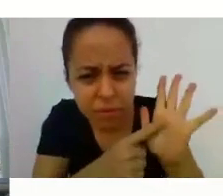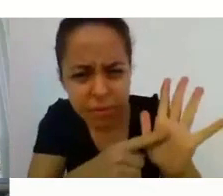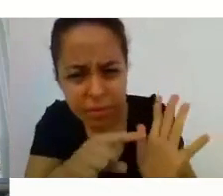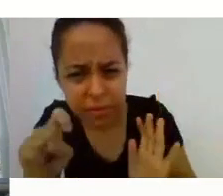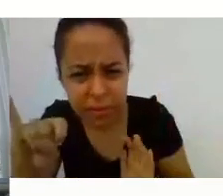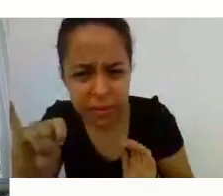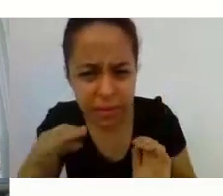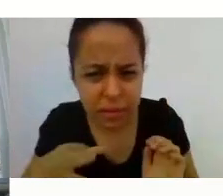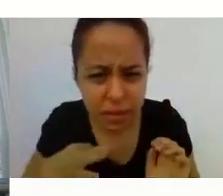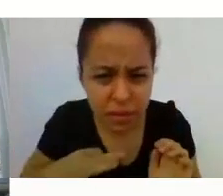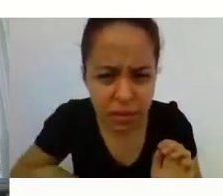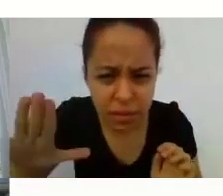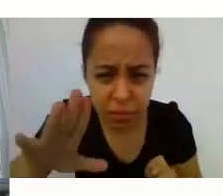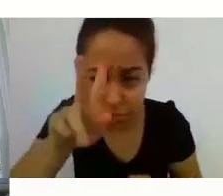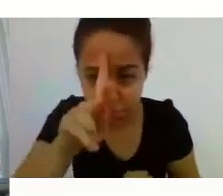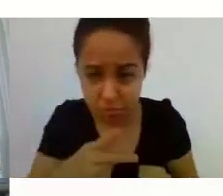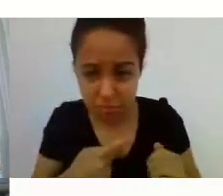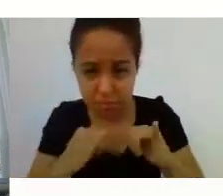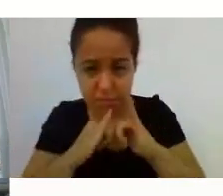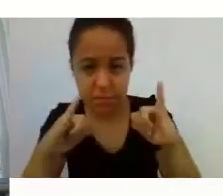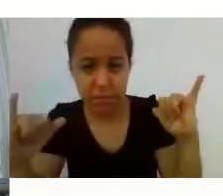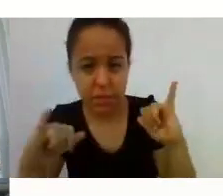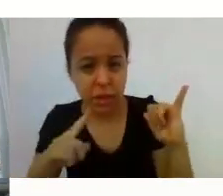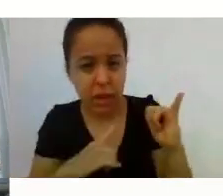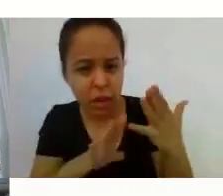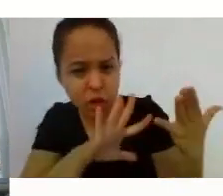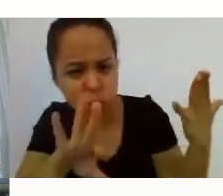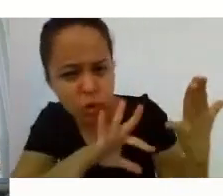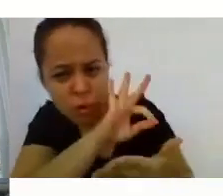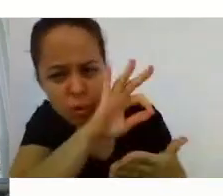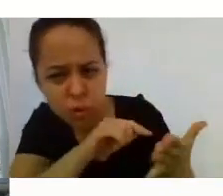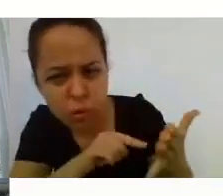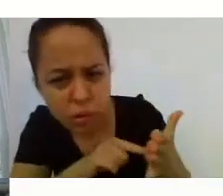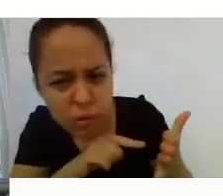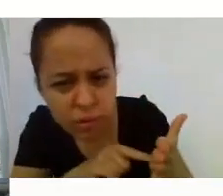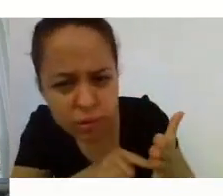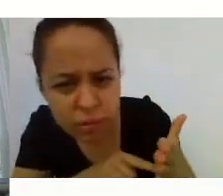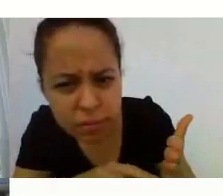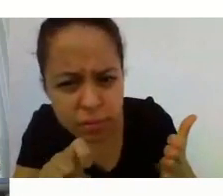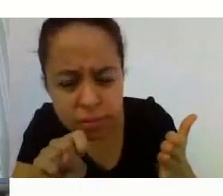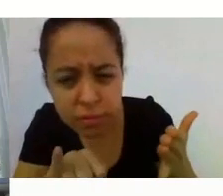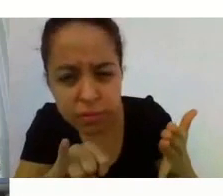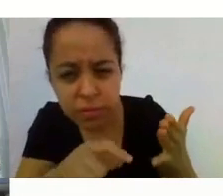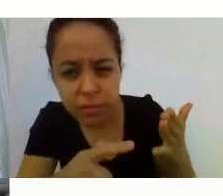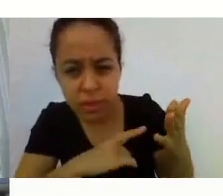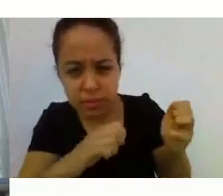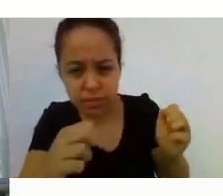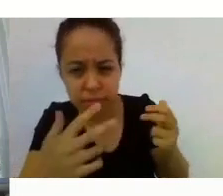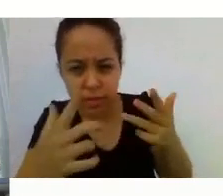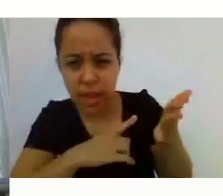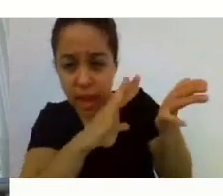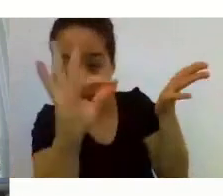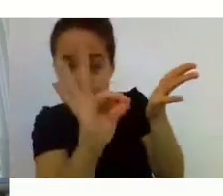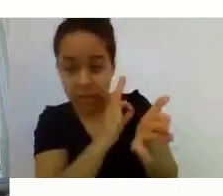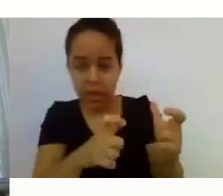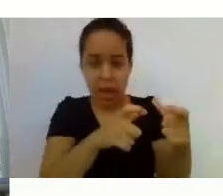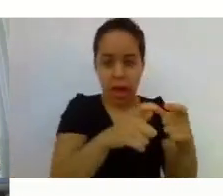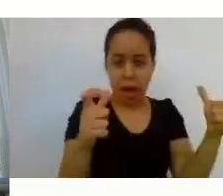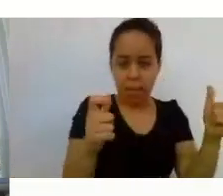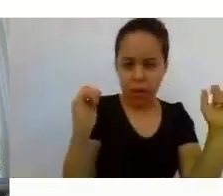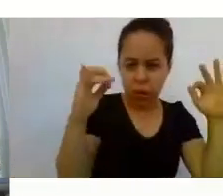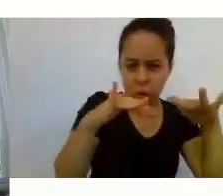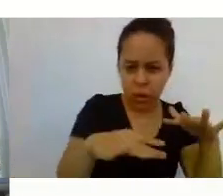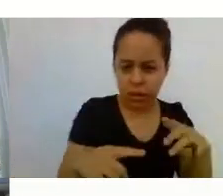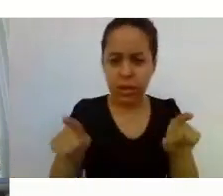autodeclarado Seja sorteado dentro do número de vagas Nas duas listas Ampla Concorrência e